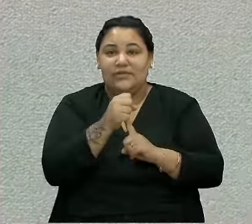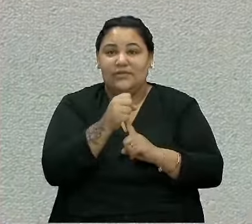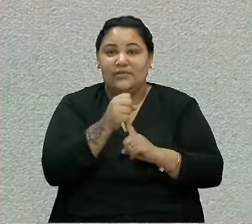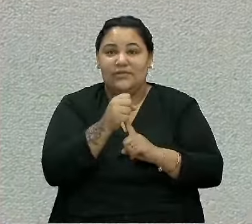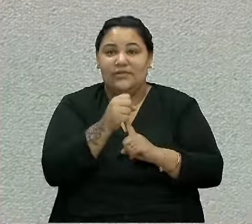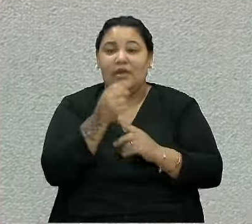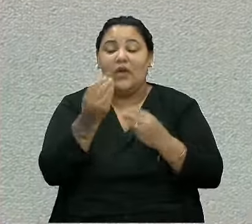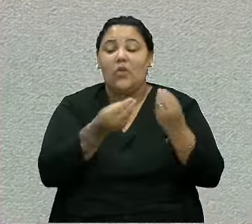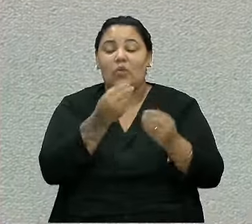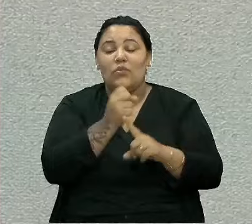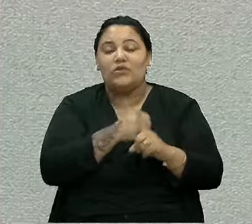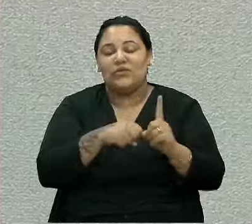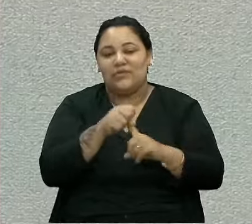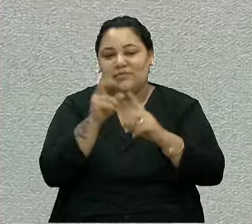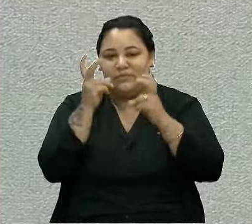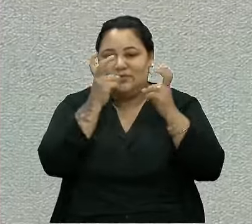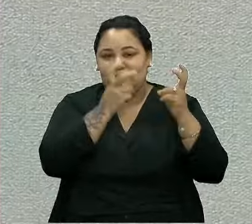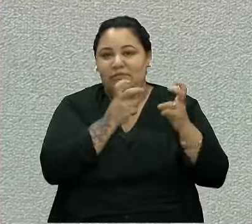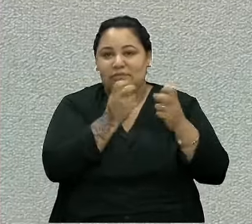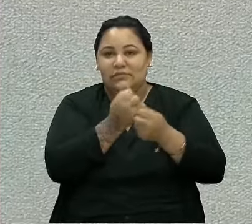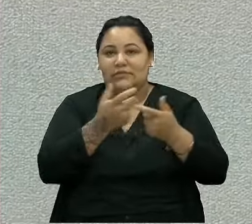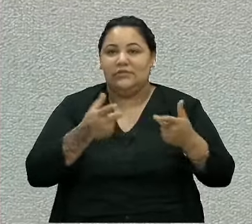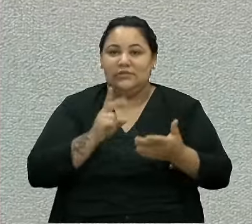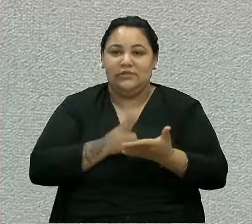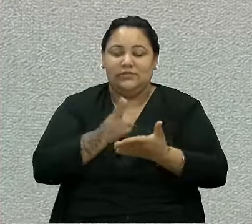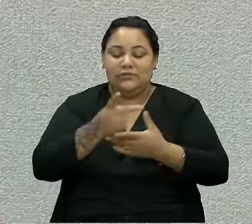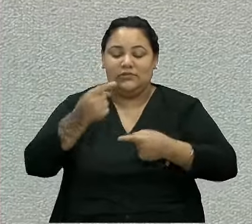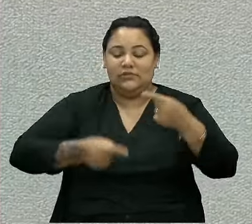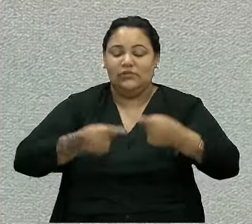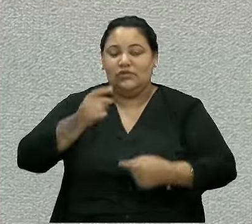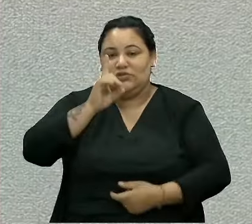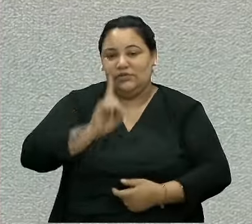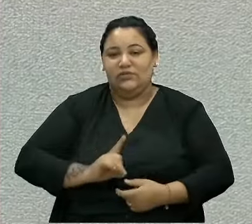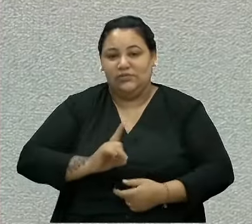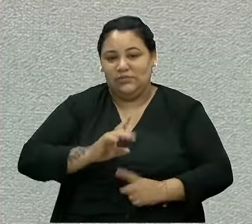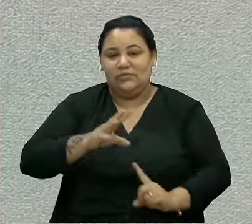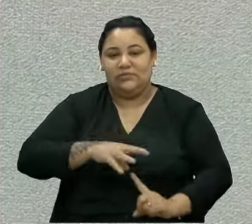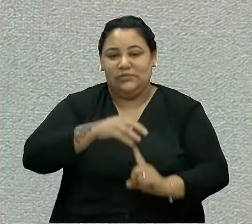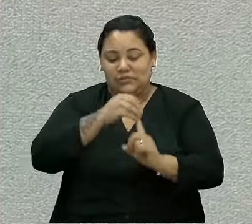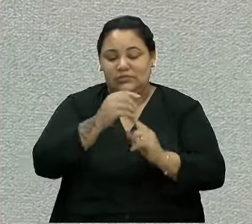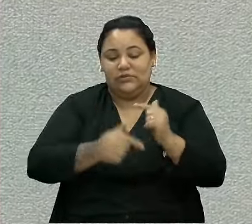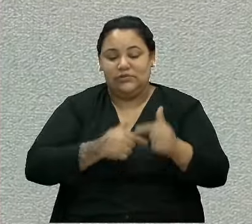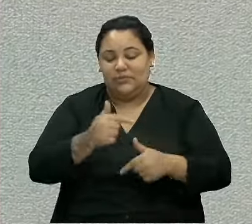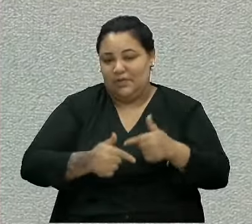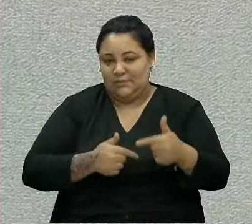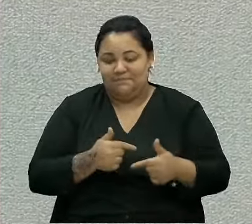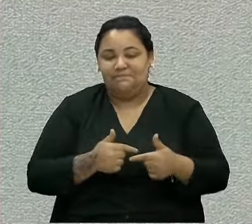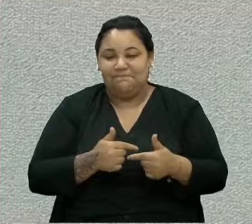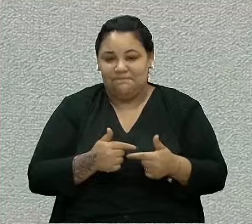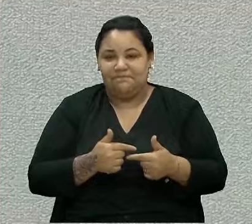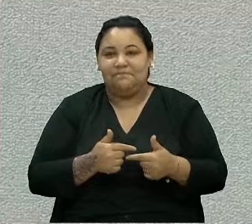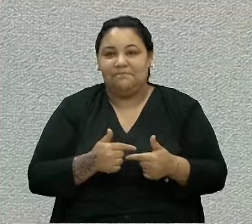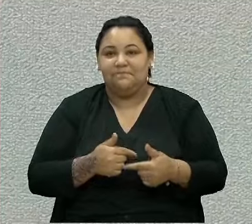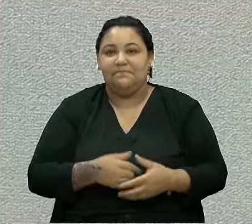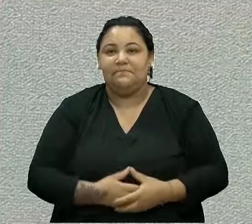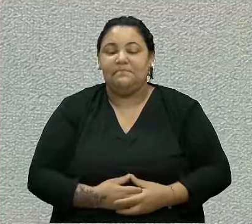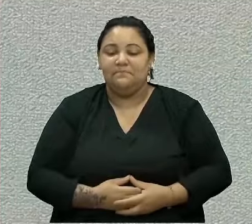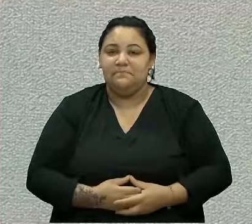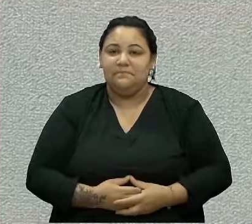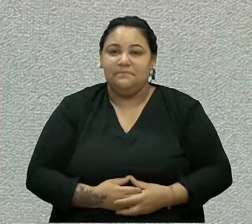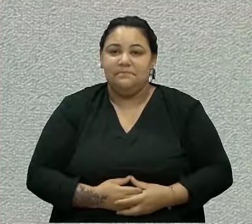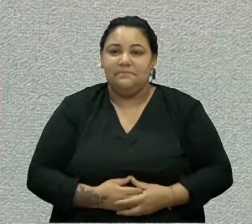a sociedade encara sempre quando a gente vai discutir direitos, principalmente direitos dos trabalhadores e das classes menos favorecidas.